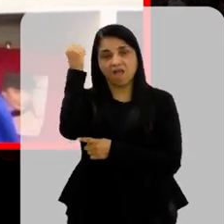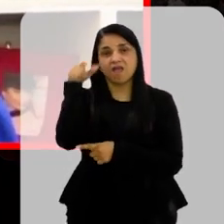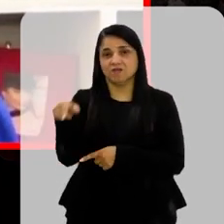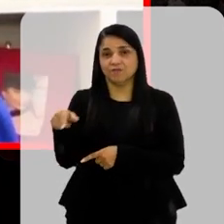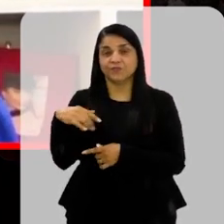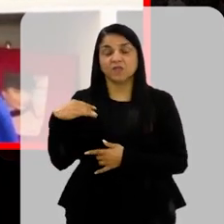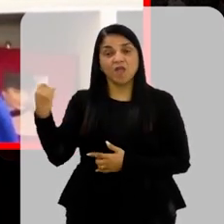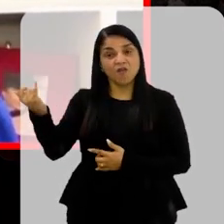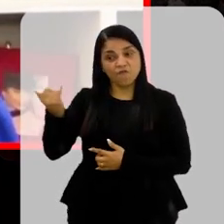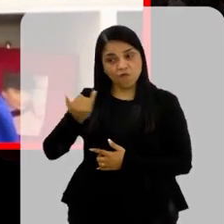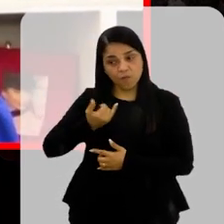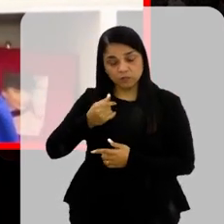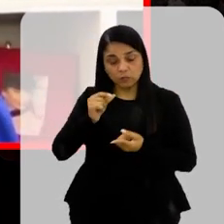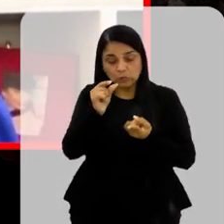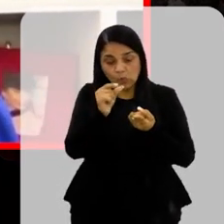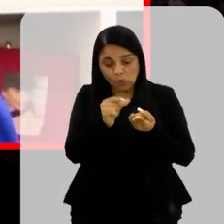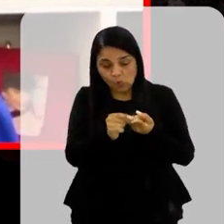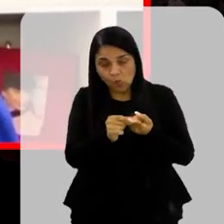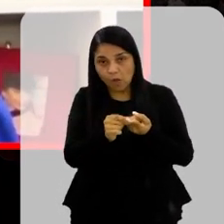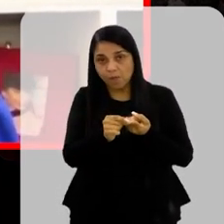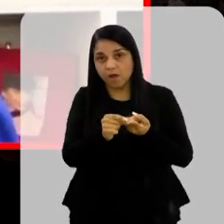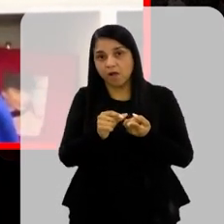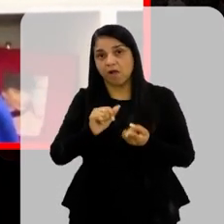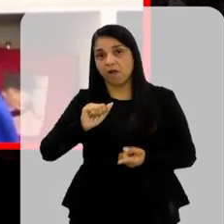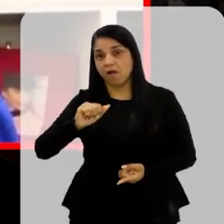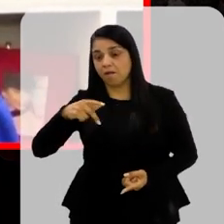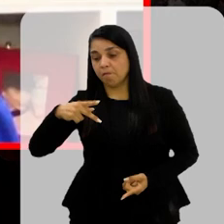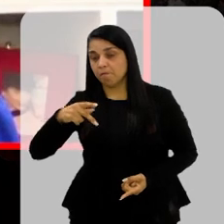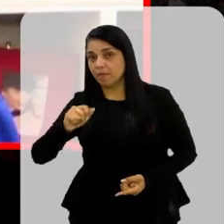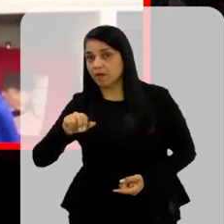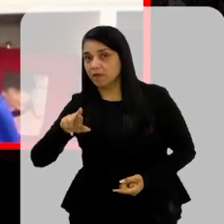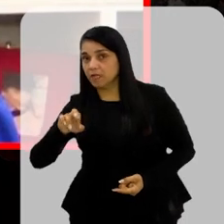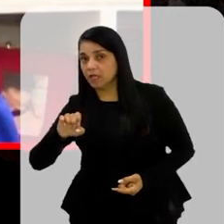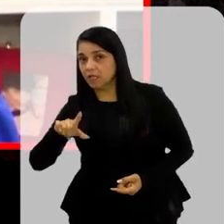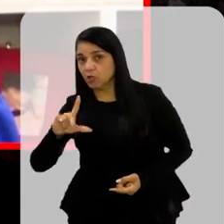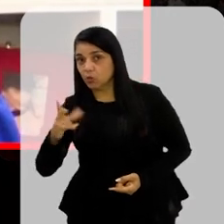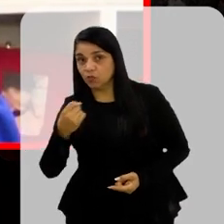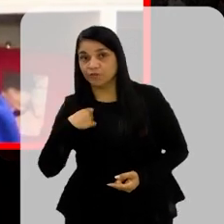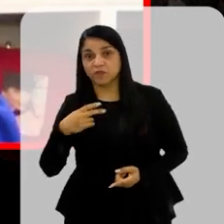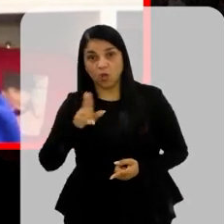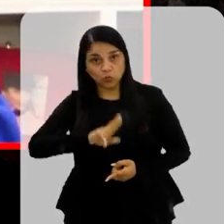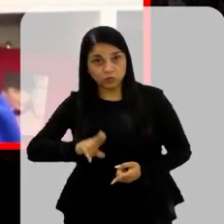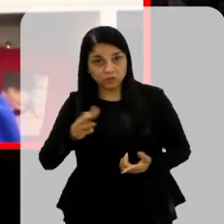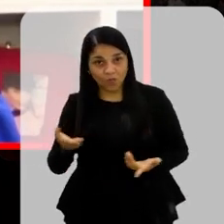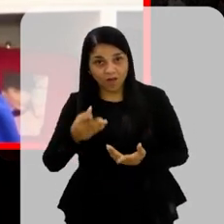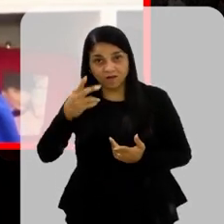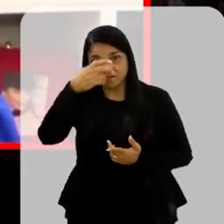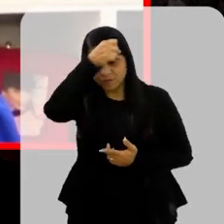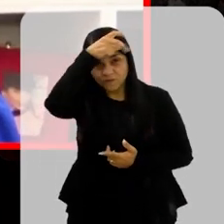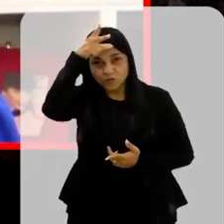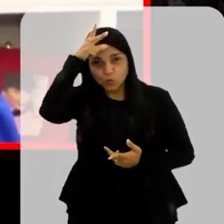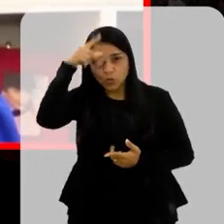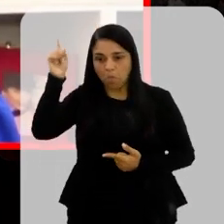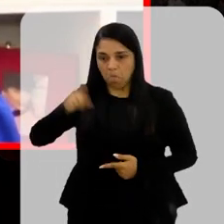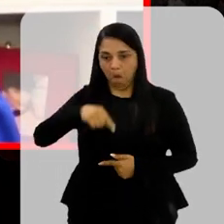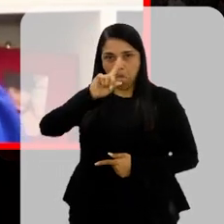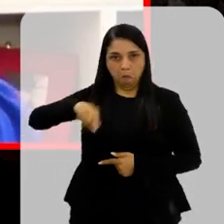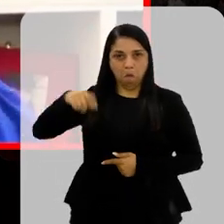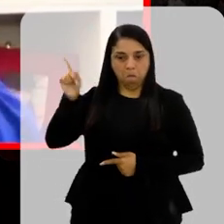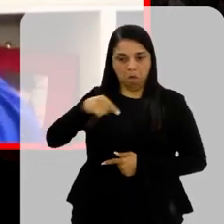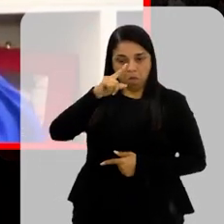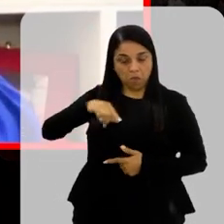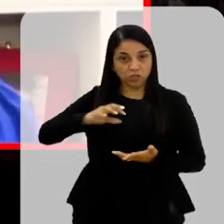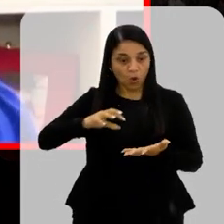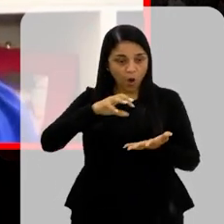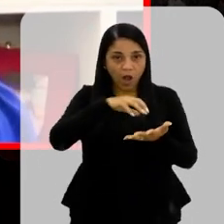teve uma informação Que talvez esse aparelho Tenha sido recusado Ele foi O que está em uso agora Ele foi recusado Em várias prefeituras É só ter um